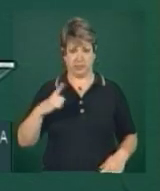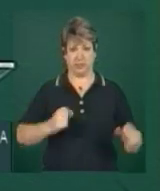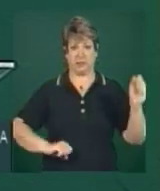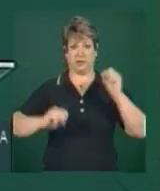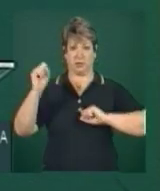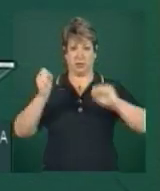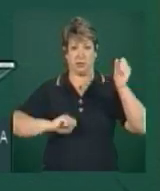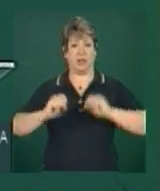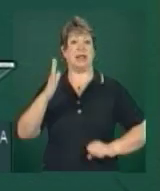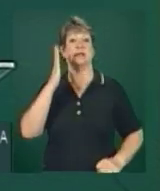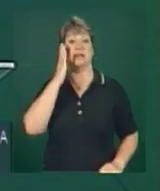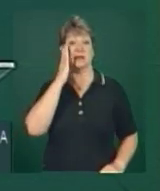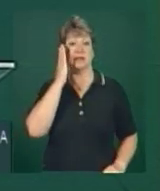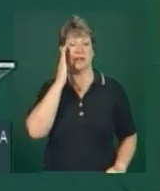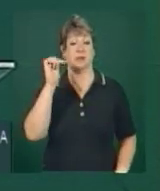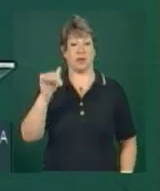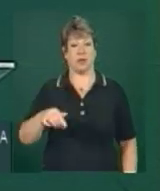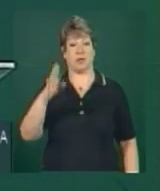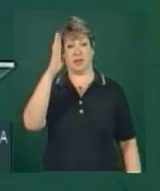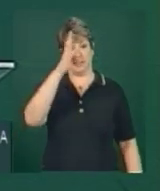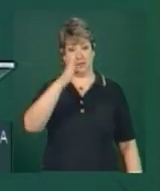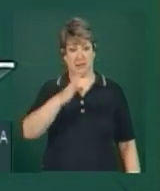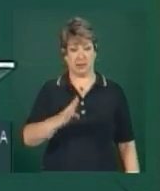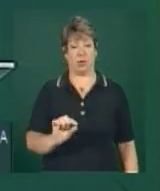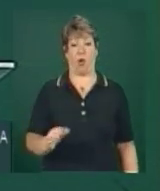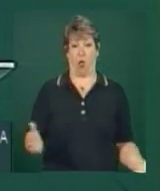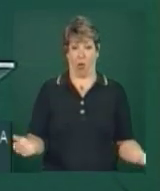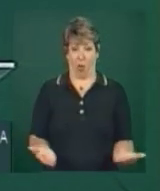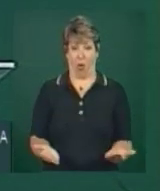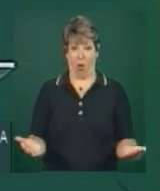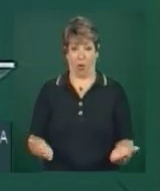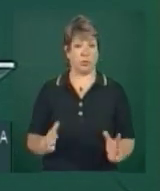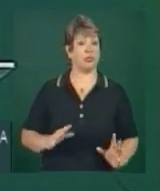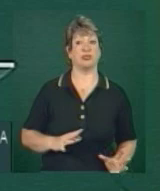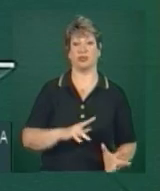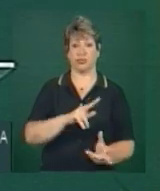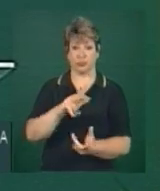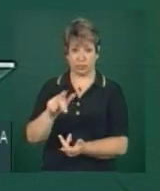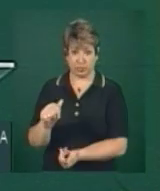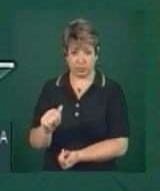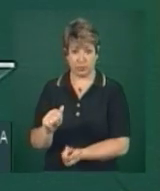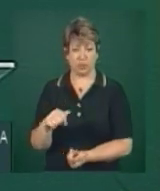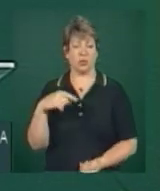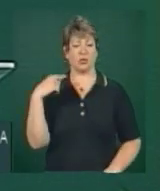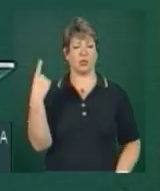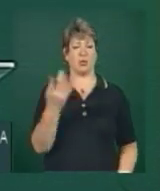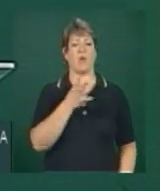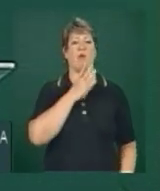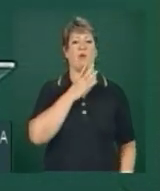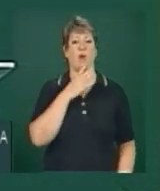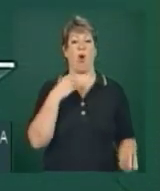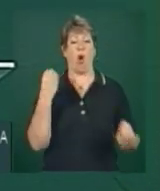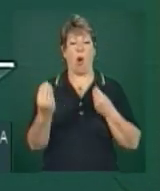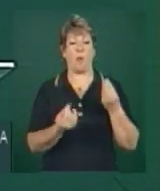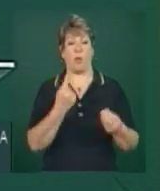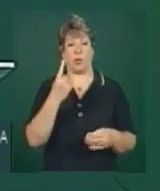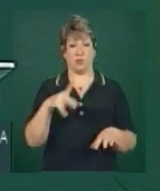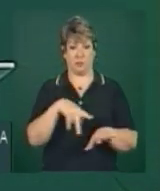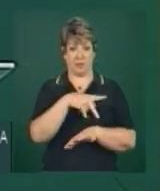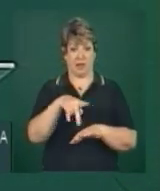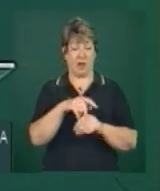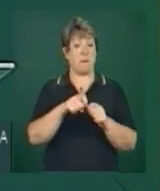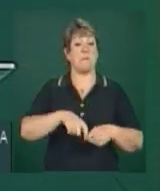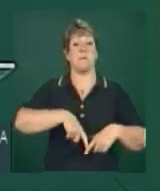sabe que o Brasil hoje no mundo é tido e havido como um dos países com